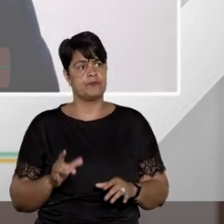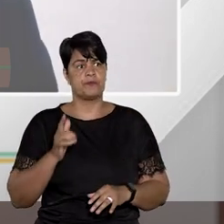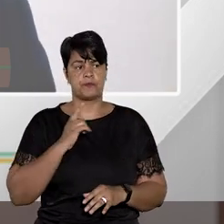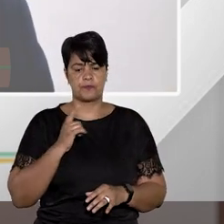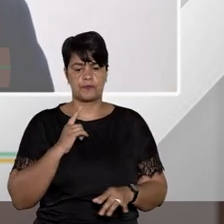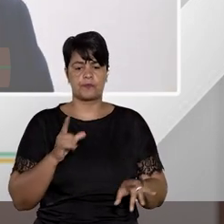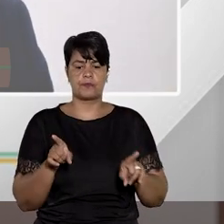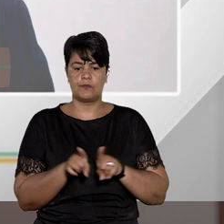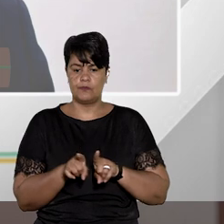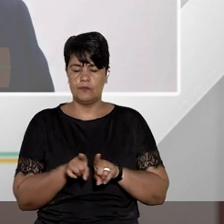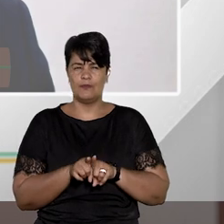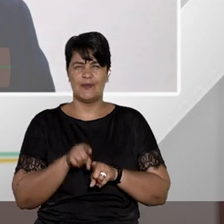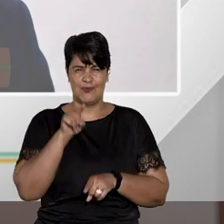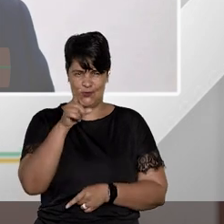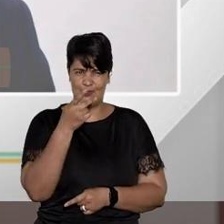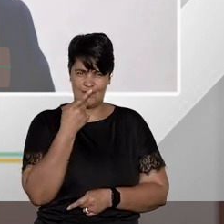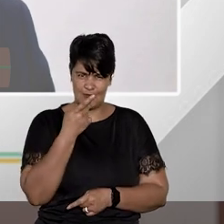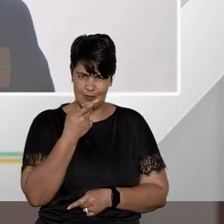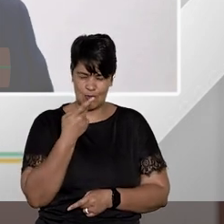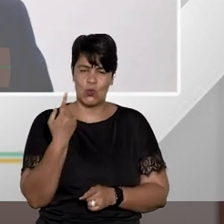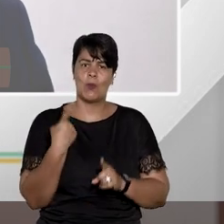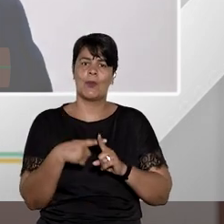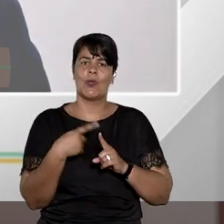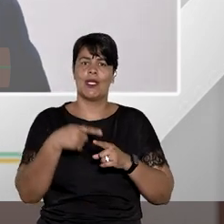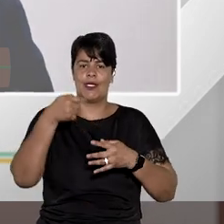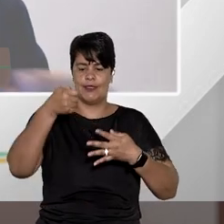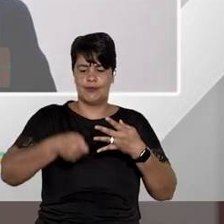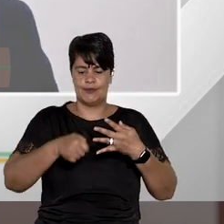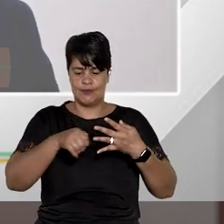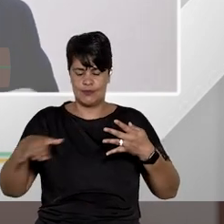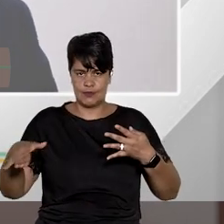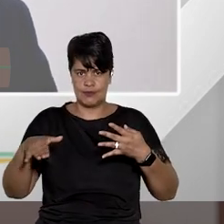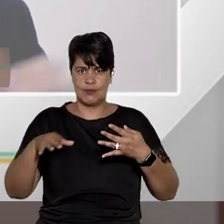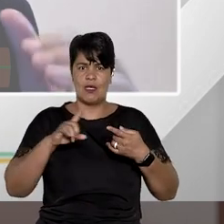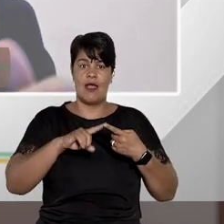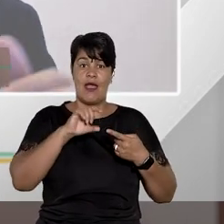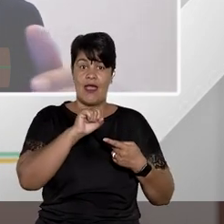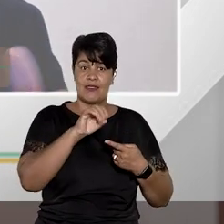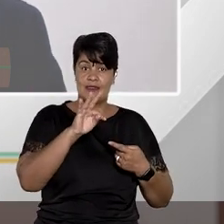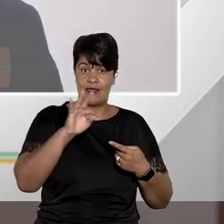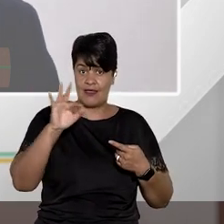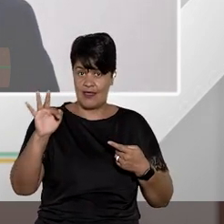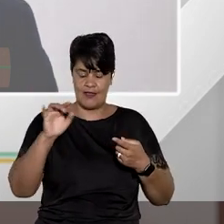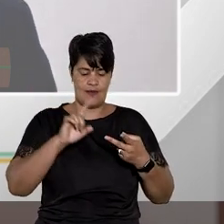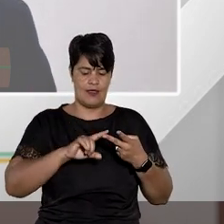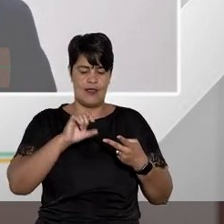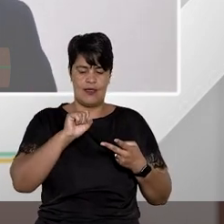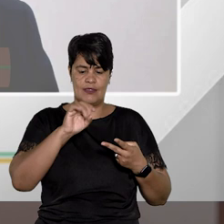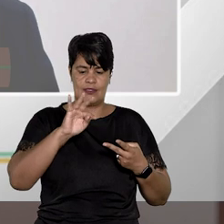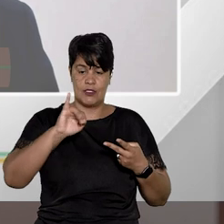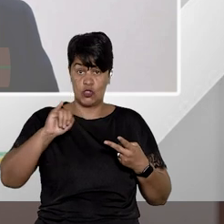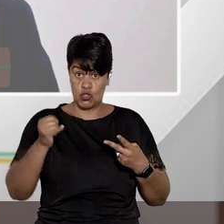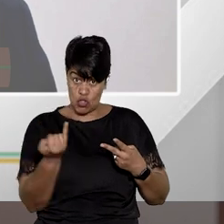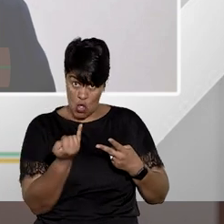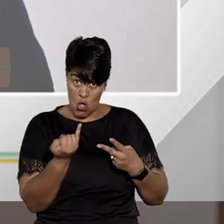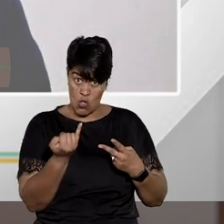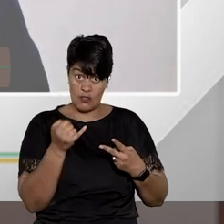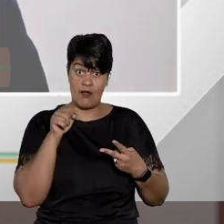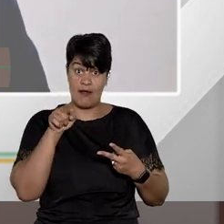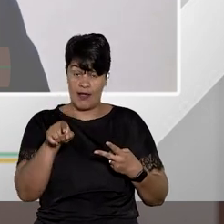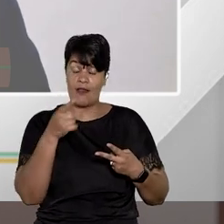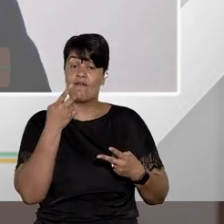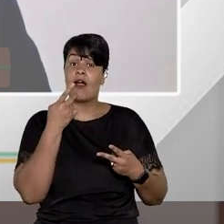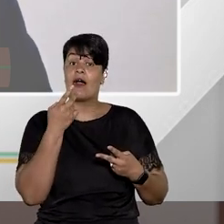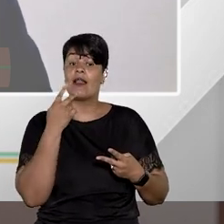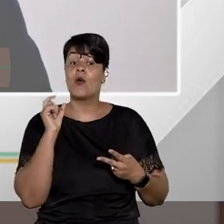importante o que você falou, porque a jurisprudência do Supremo Tribunal Federal e do Superior Tribunal de Justiça, embora de forma um pouco oscilante, vem